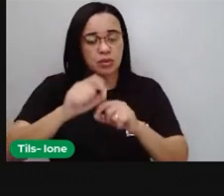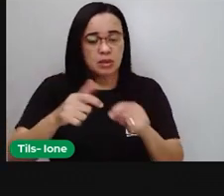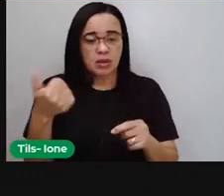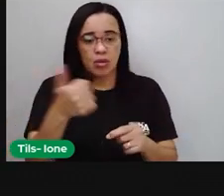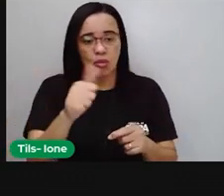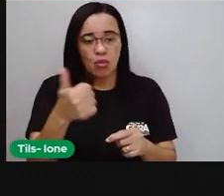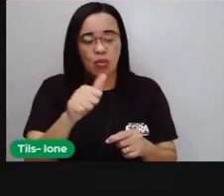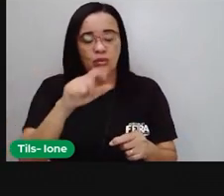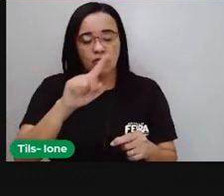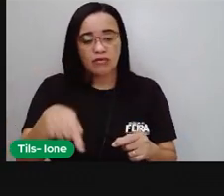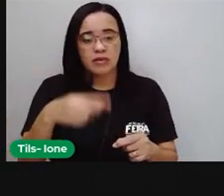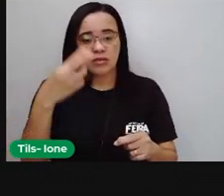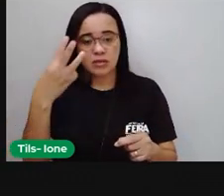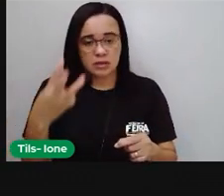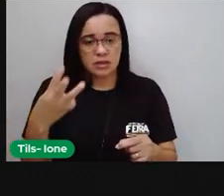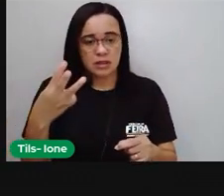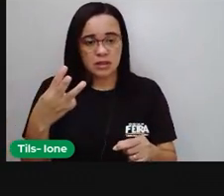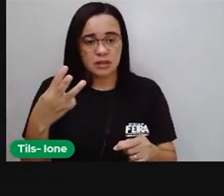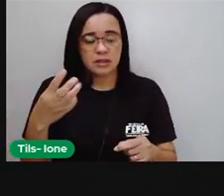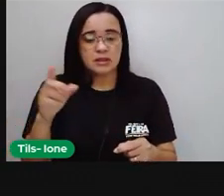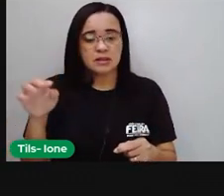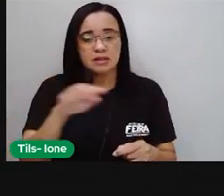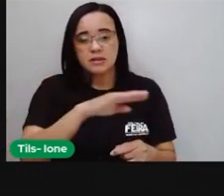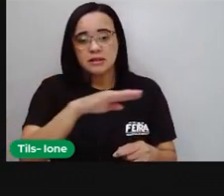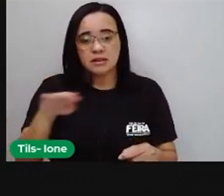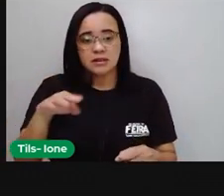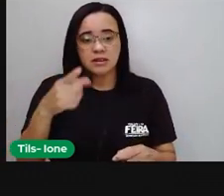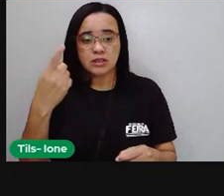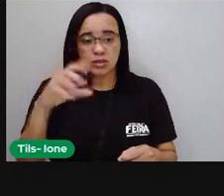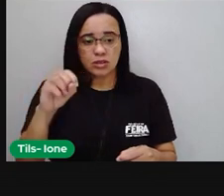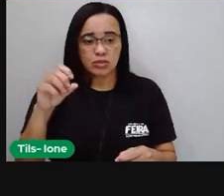,1 e 6,2.